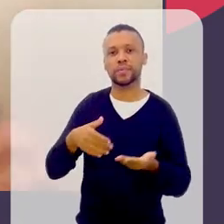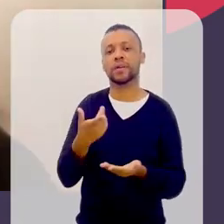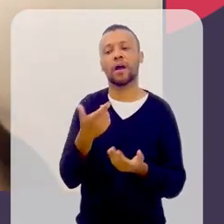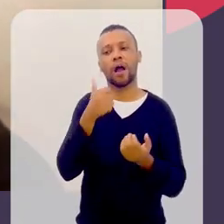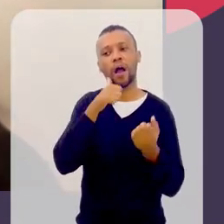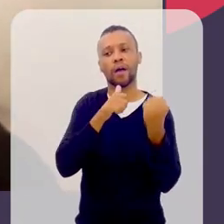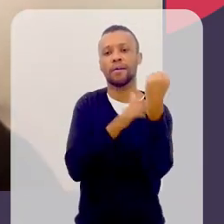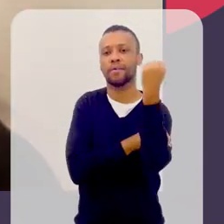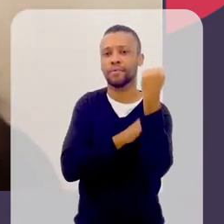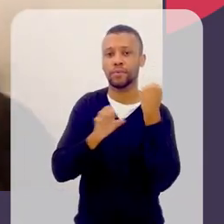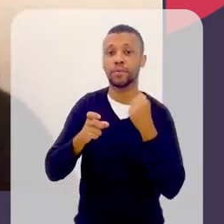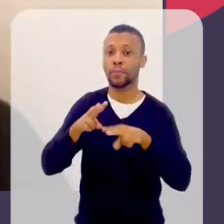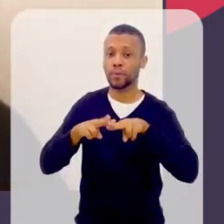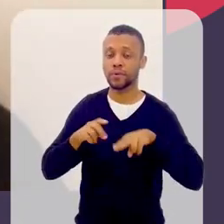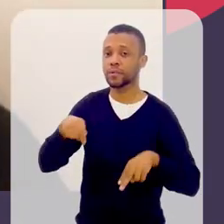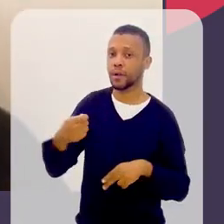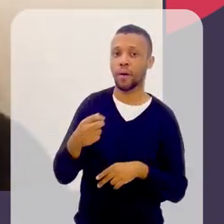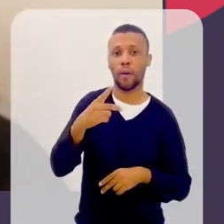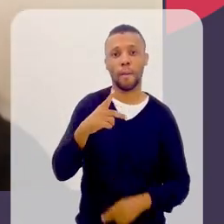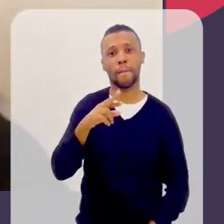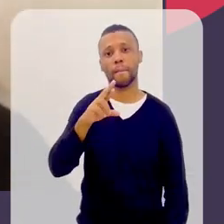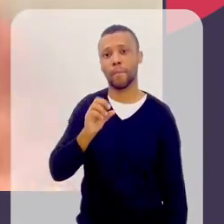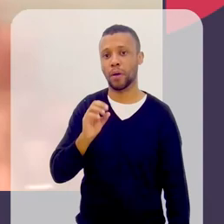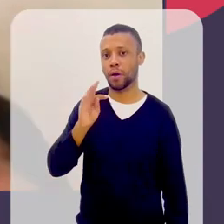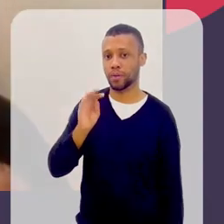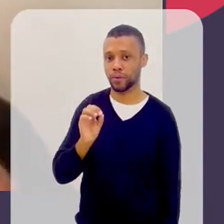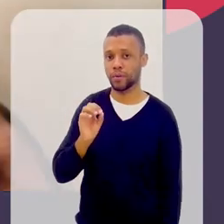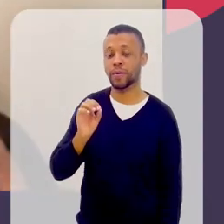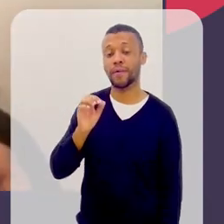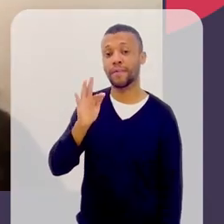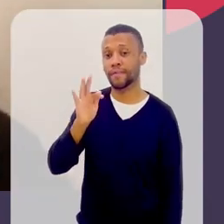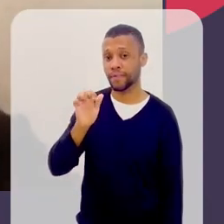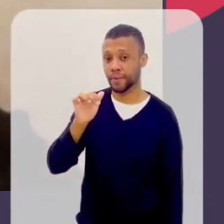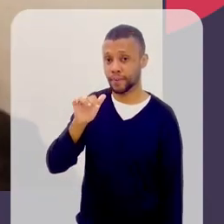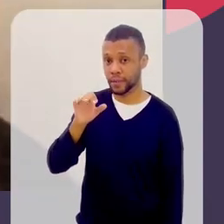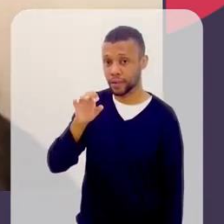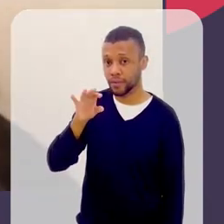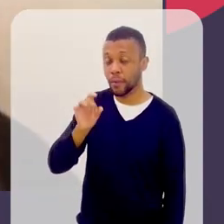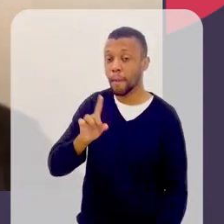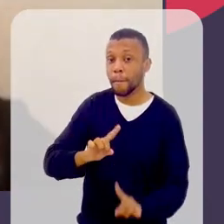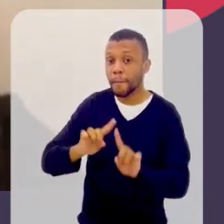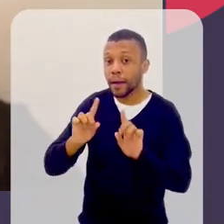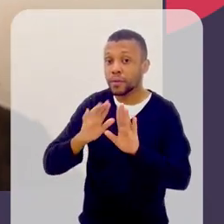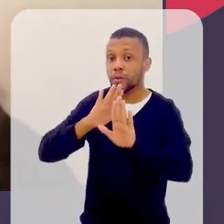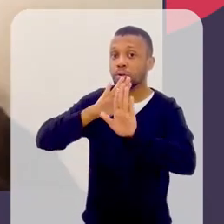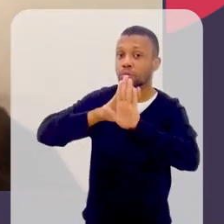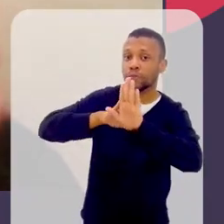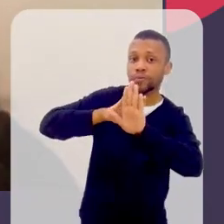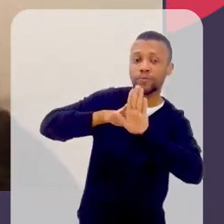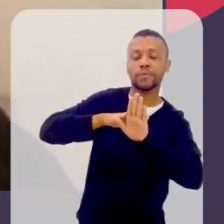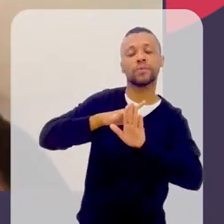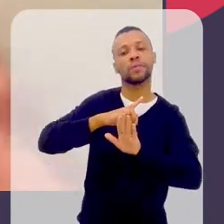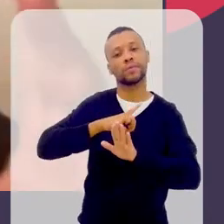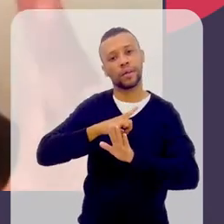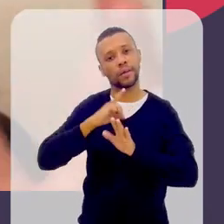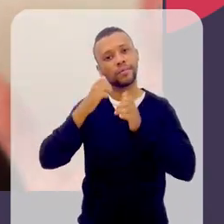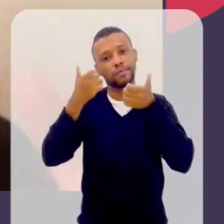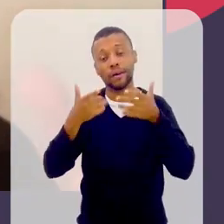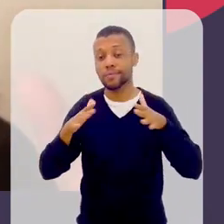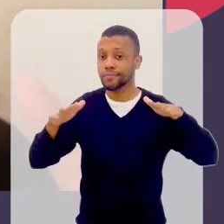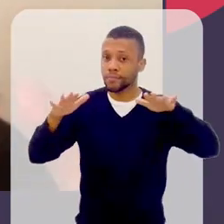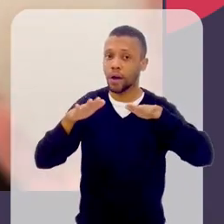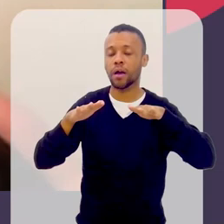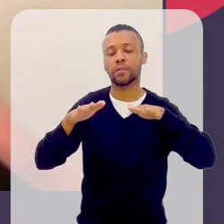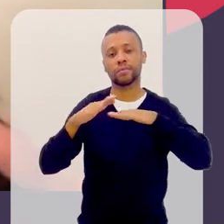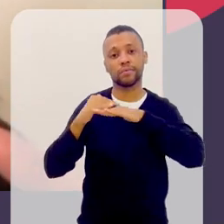por isso, proto-feminismo e aí depois, então, o feminismo. Mas, no fundo, no fundo, há também essa maneira de dizer que é todo mundo feminista. Mas essa divisão